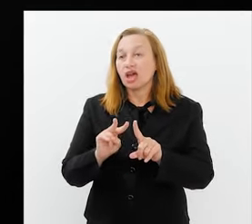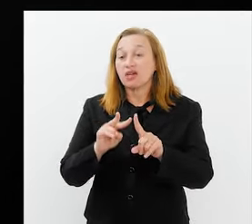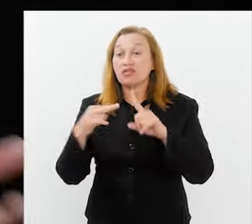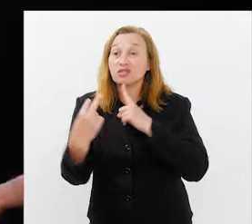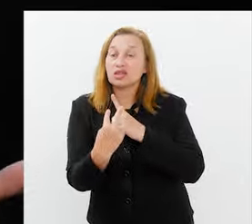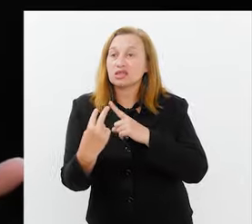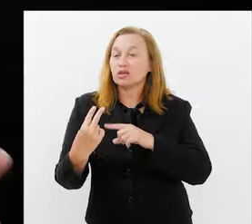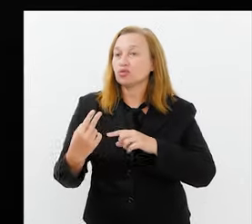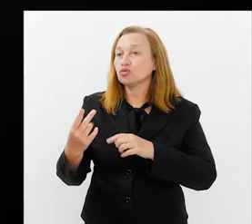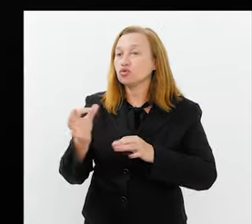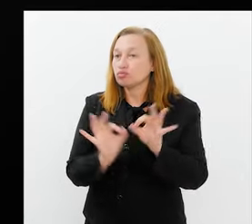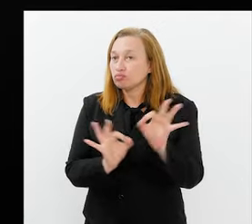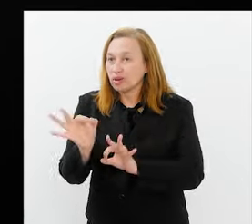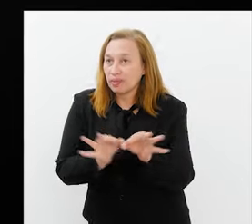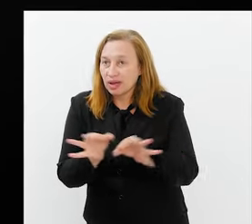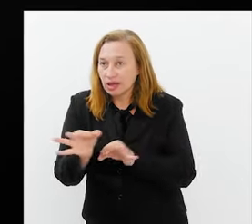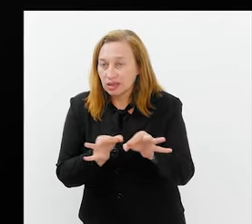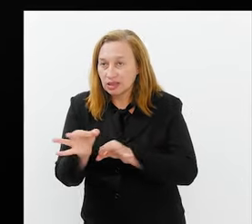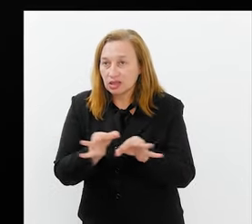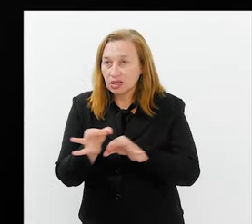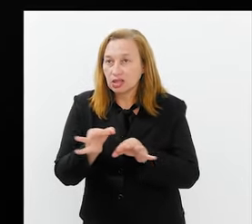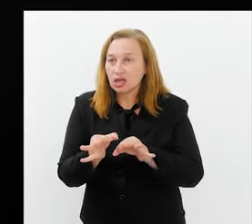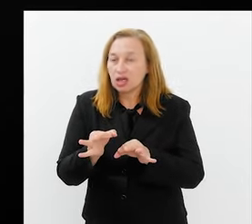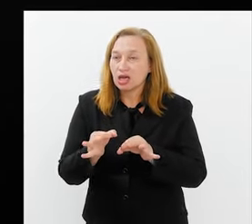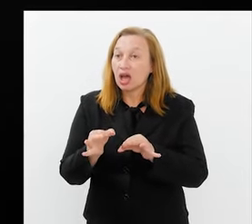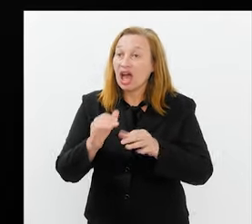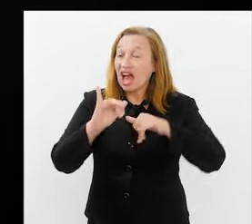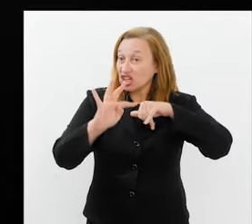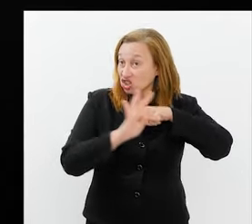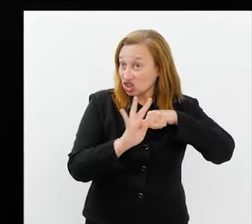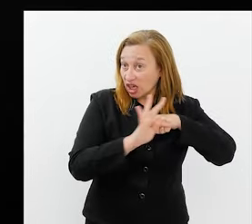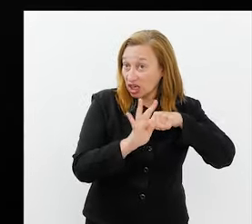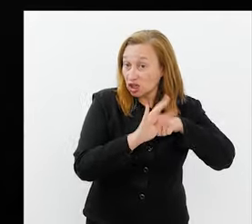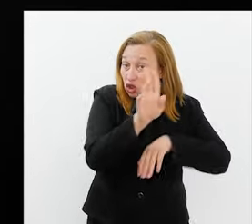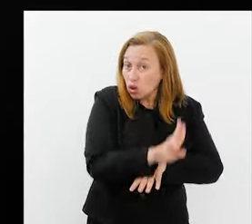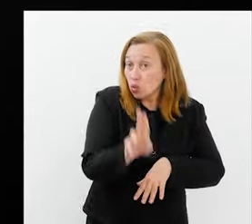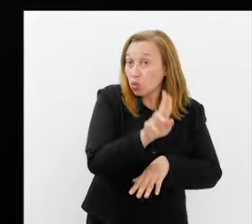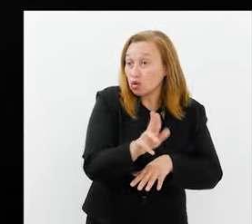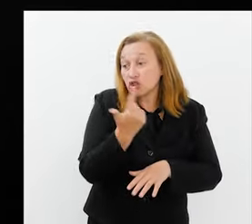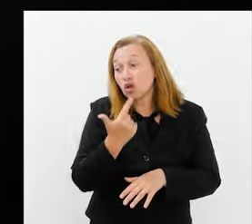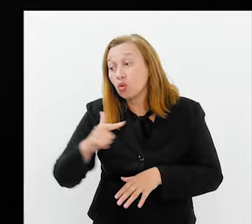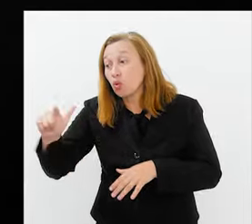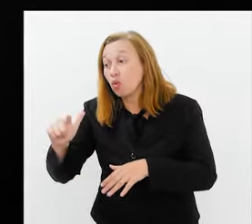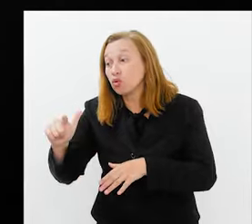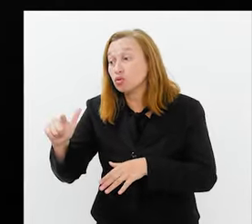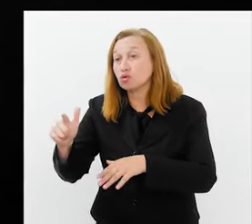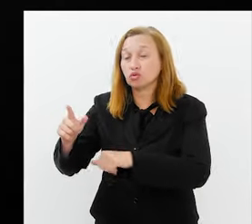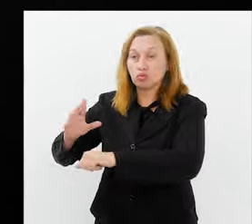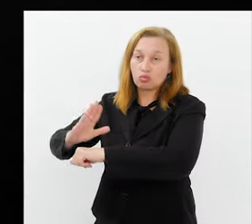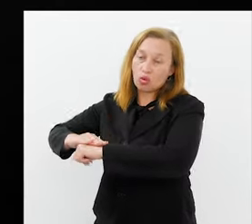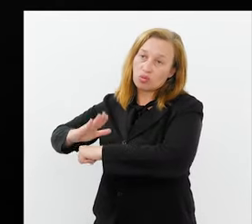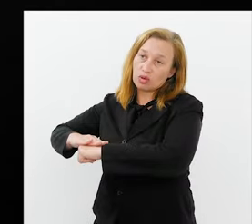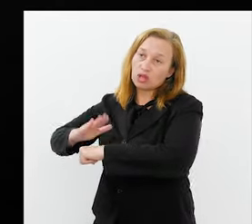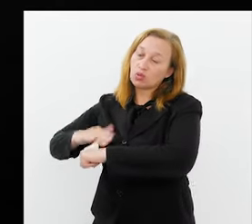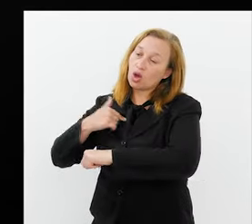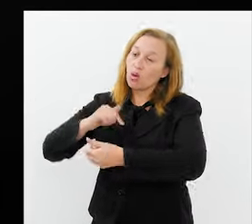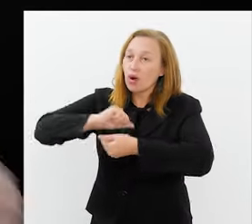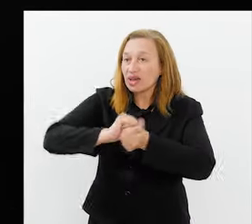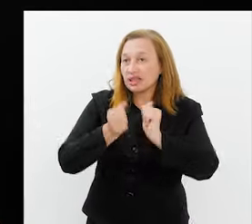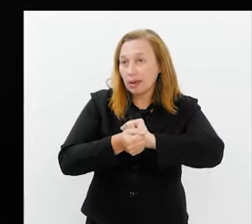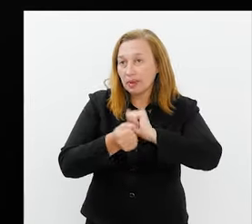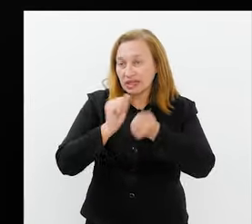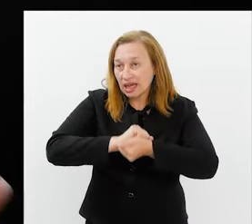O que eu fiz? Mas passei as técnicas que eu uso em outros processos, eu vim